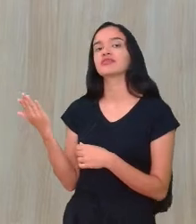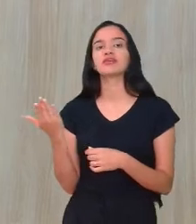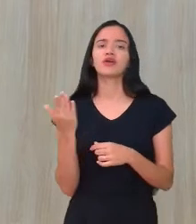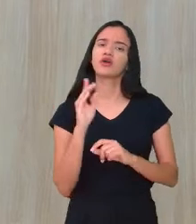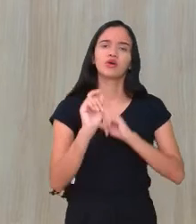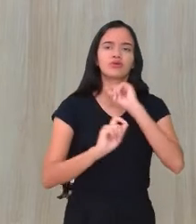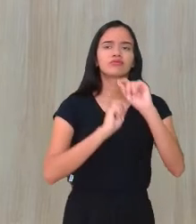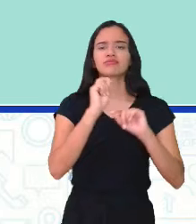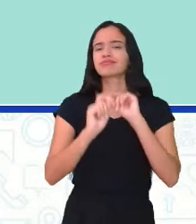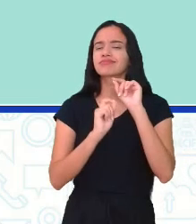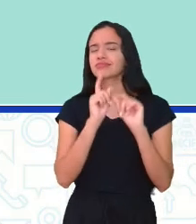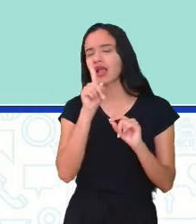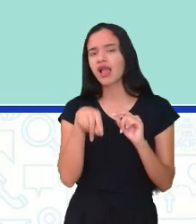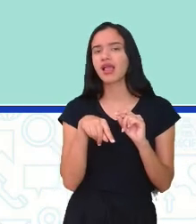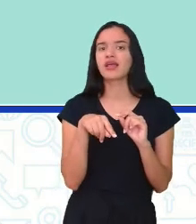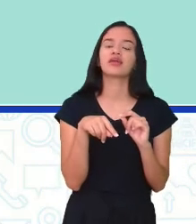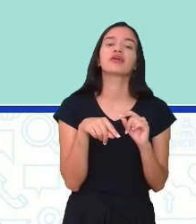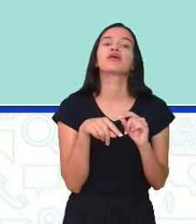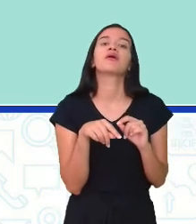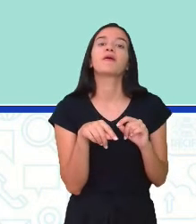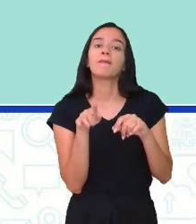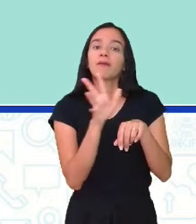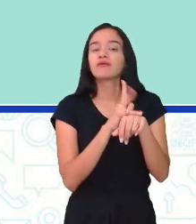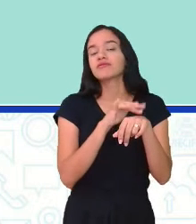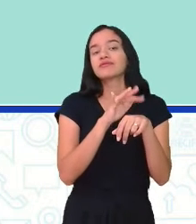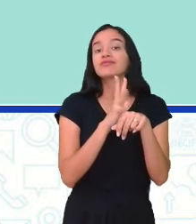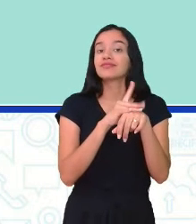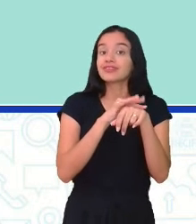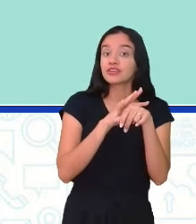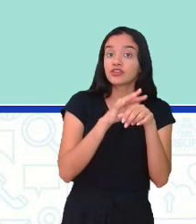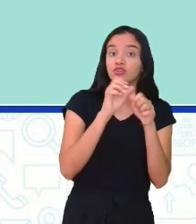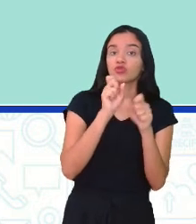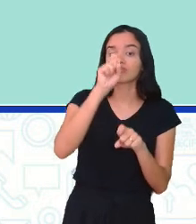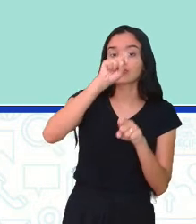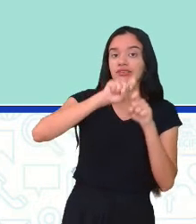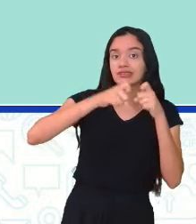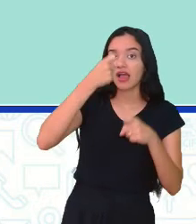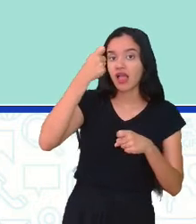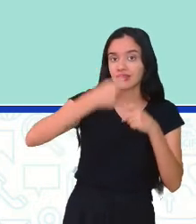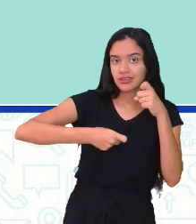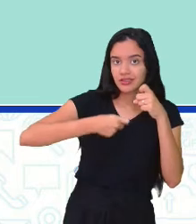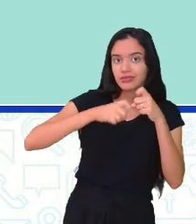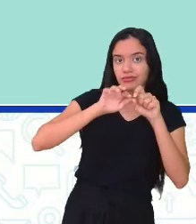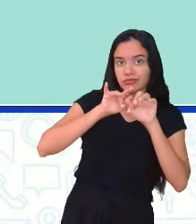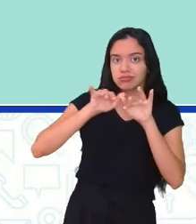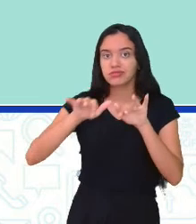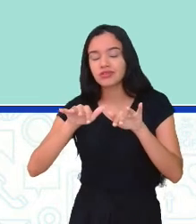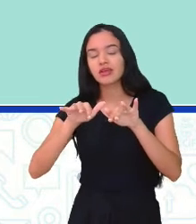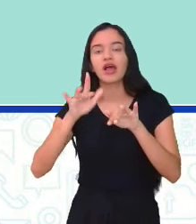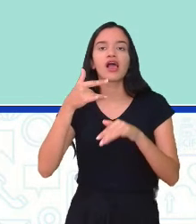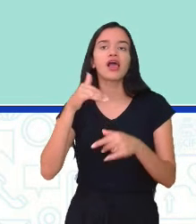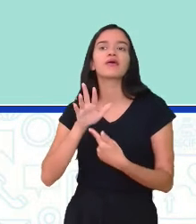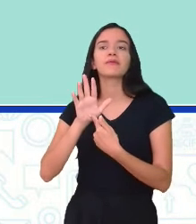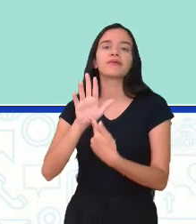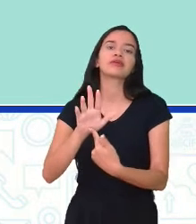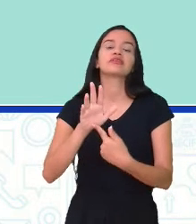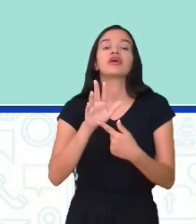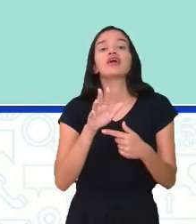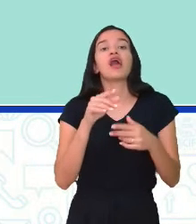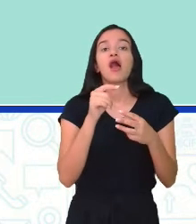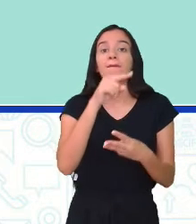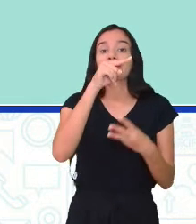são realmente infecções sexualmente transmissíveis. Normalmente, ela é representada por essas três letrinhas,